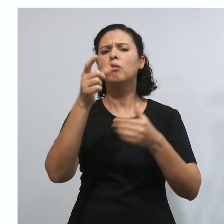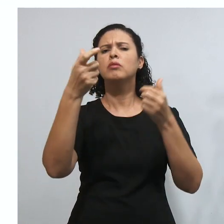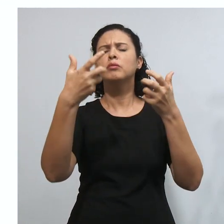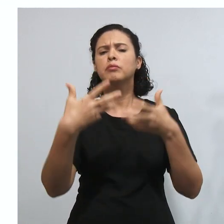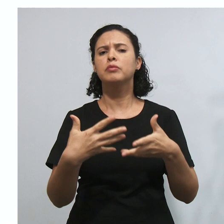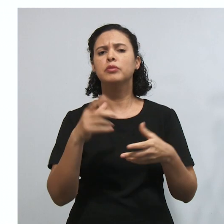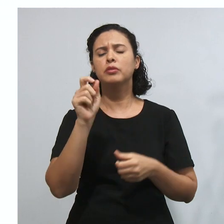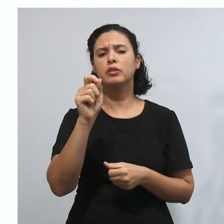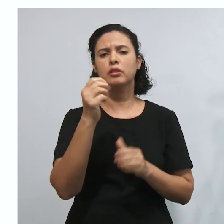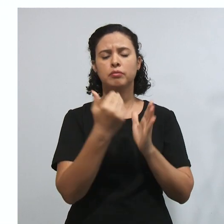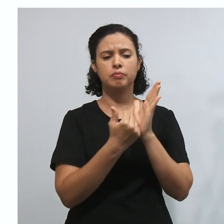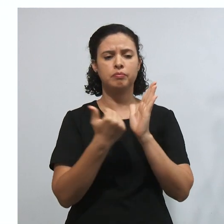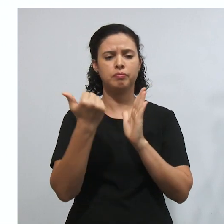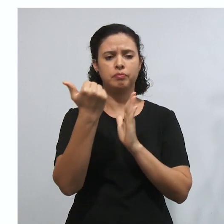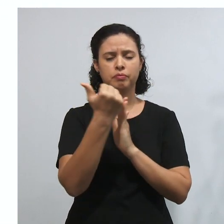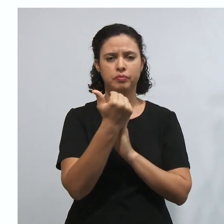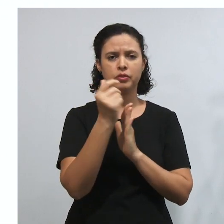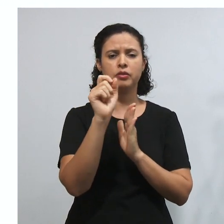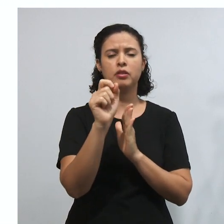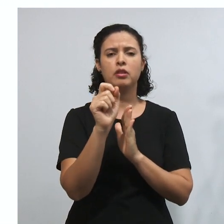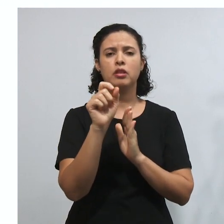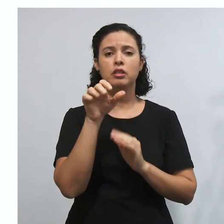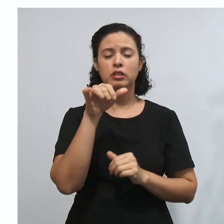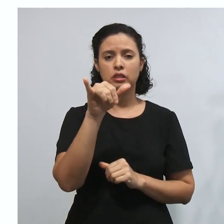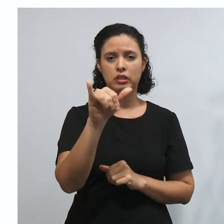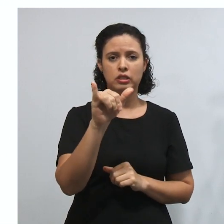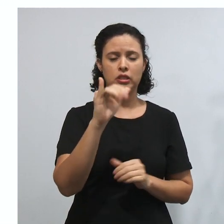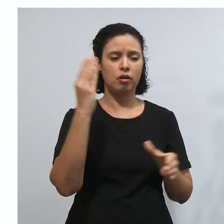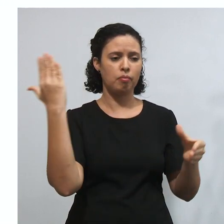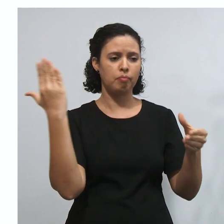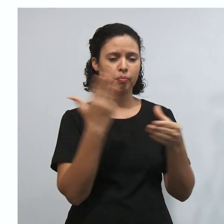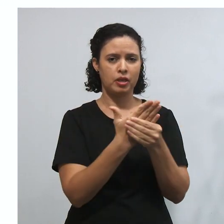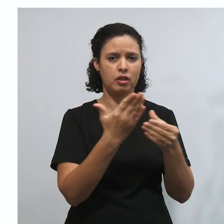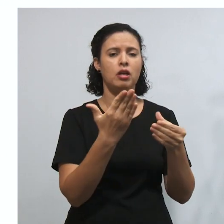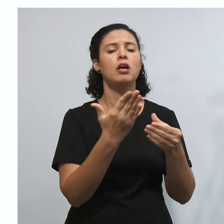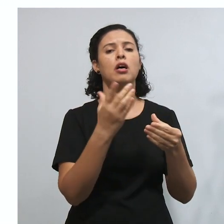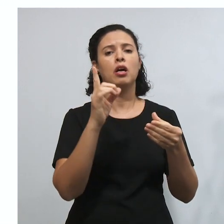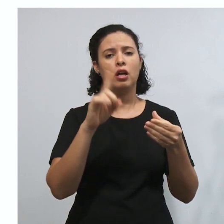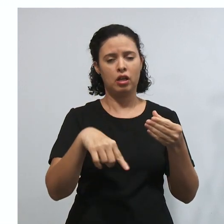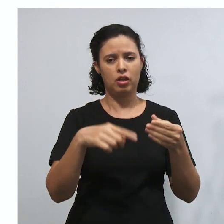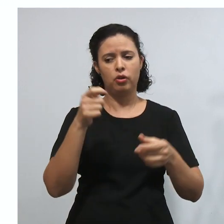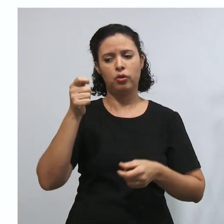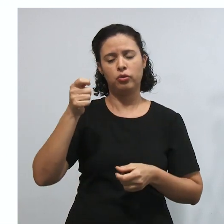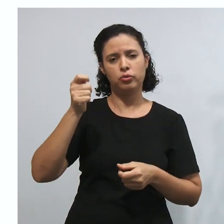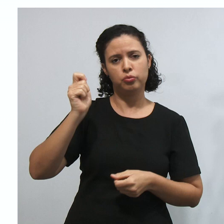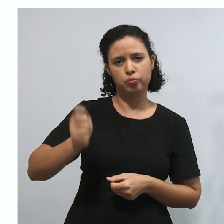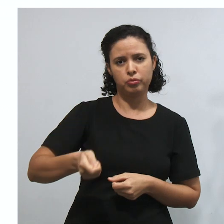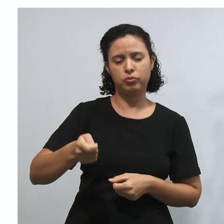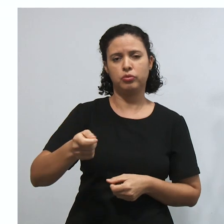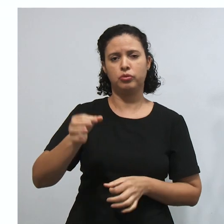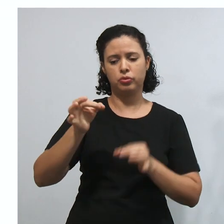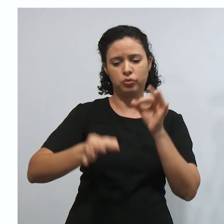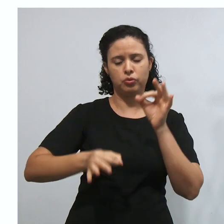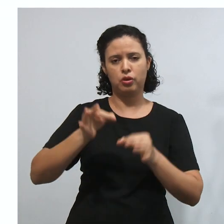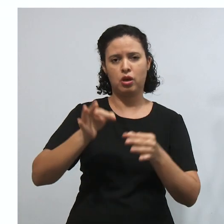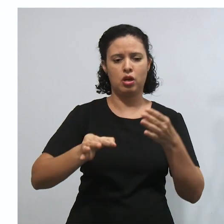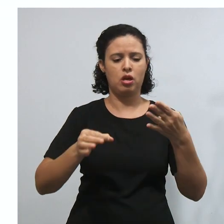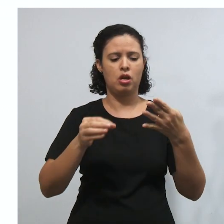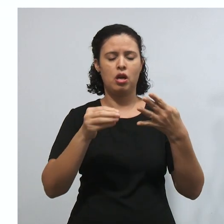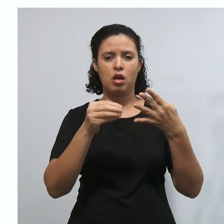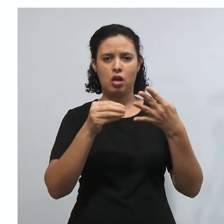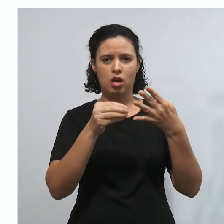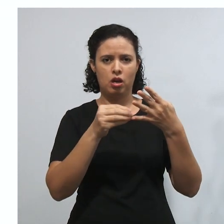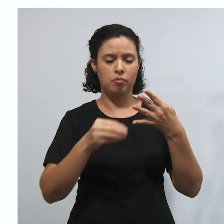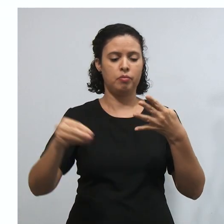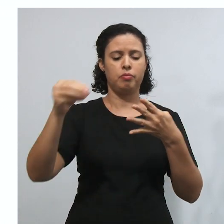com isso? Eu tô querendo dizer com isso que se você tiver uma ação aqui no juiz de primeiro grau, por exemplo, porque nós sabemos que nós temos, por